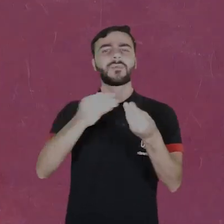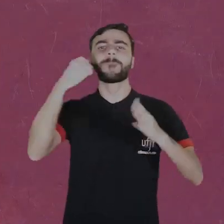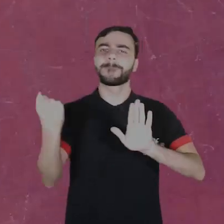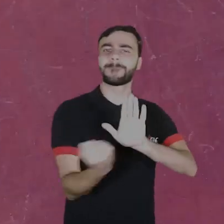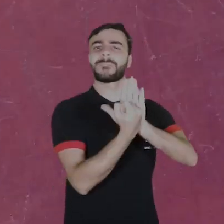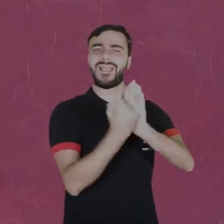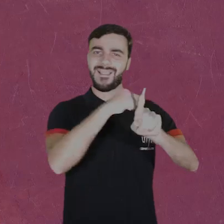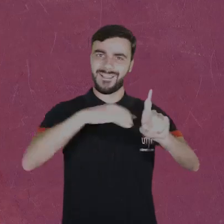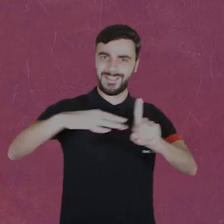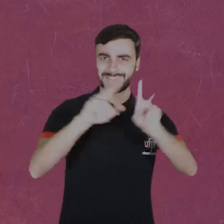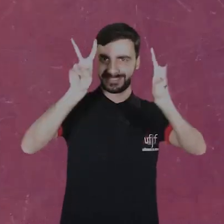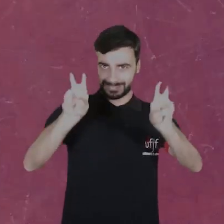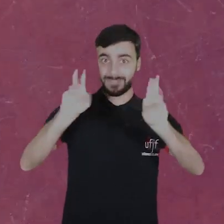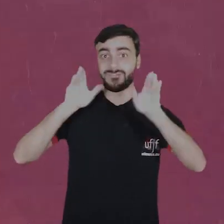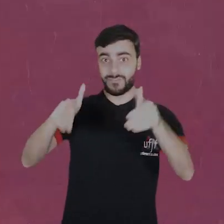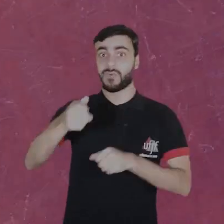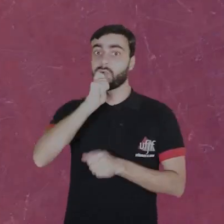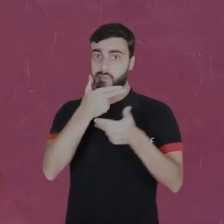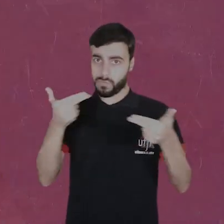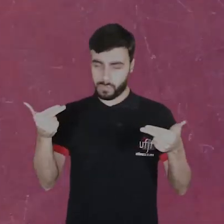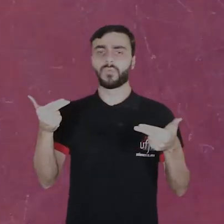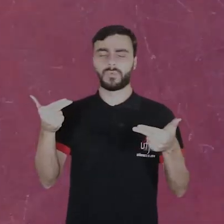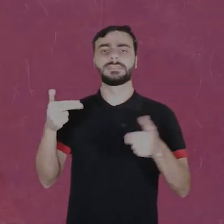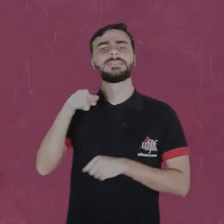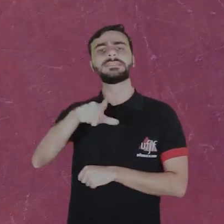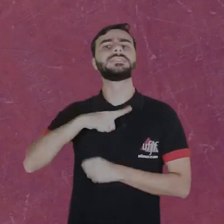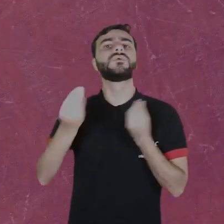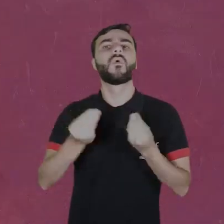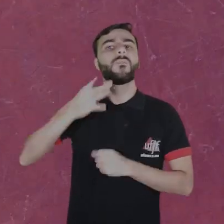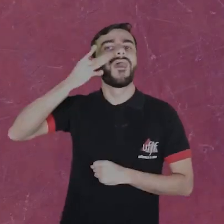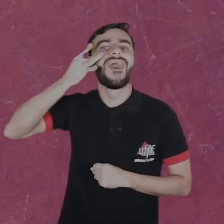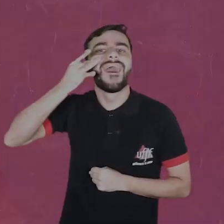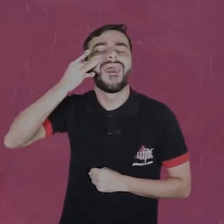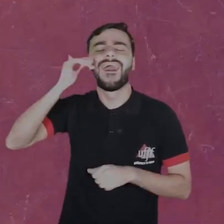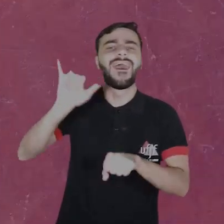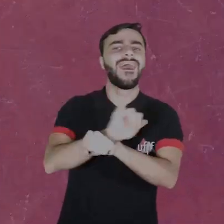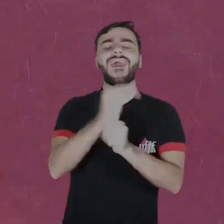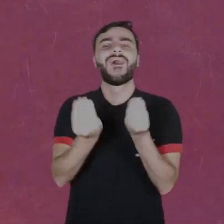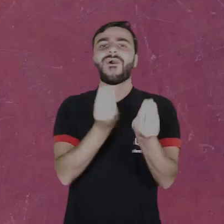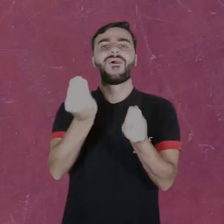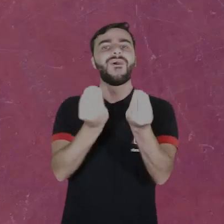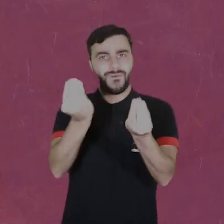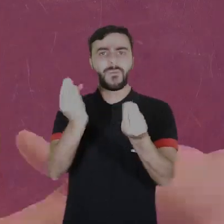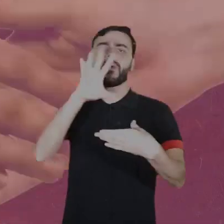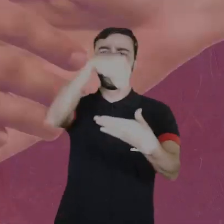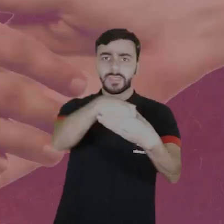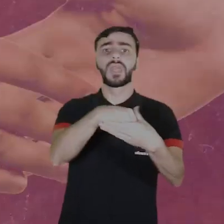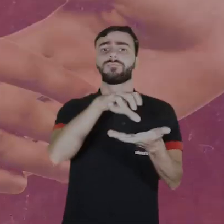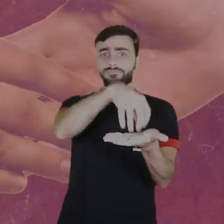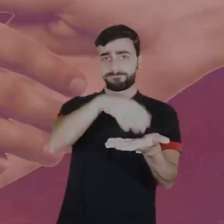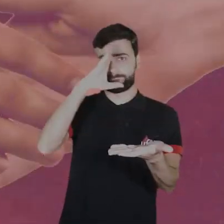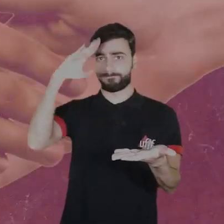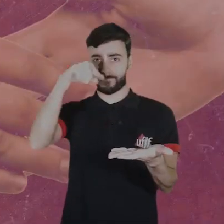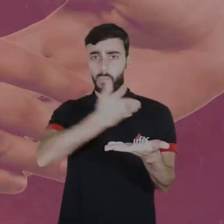associado ao usuário de drogas. A nossa preocupação está muito na vida real. Então a gente está muito ensinando nos serviços públicos,